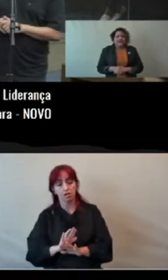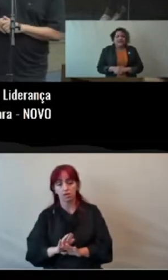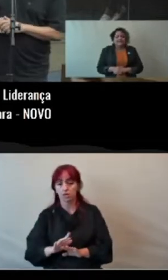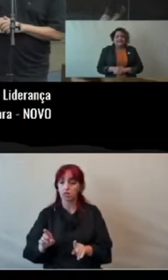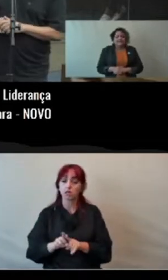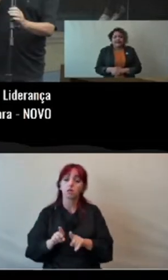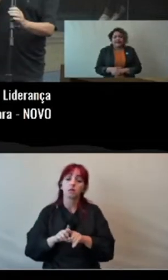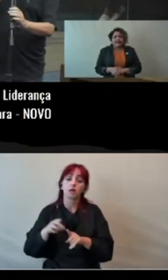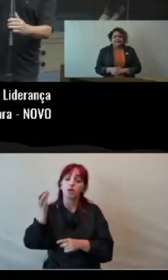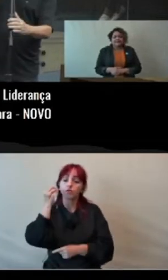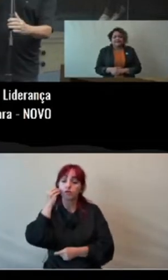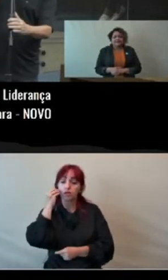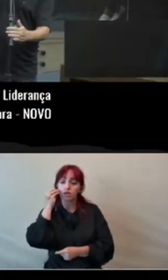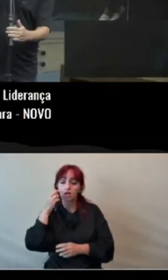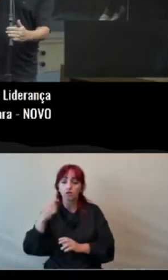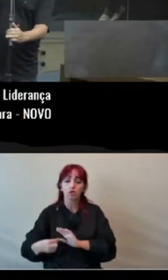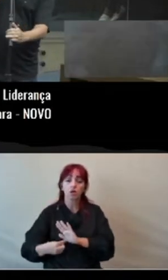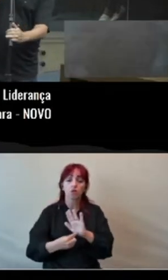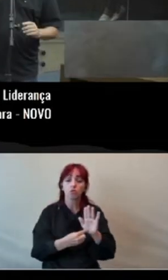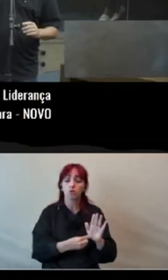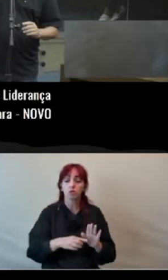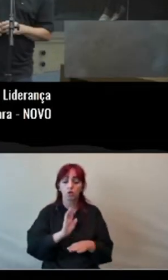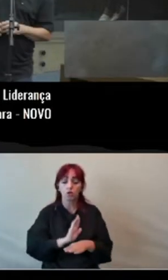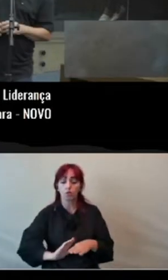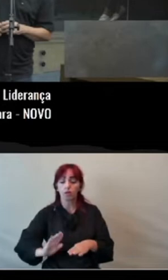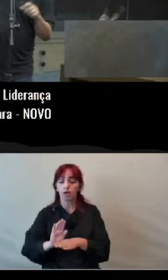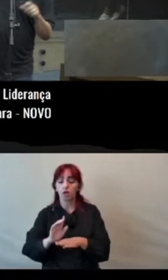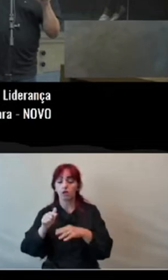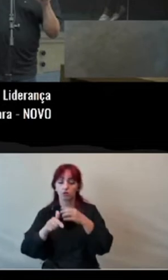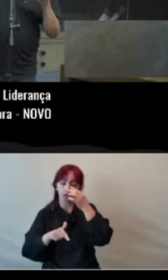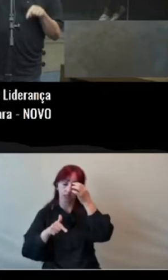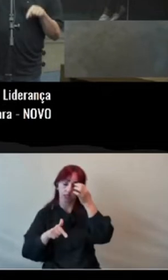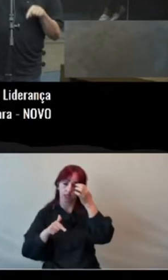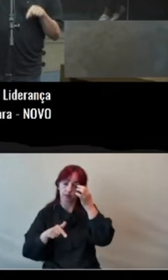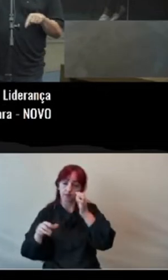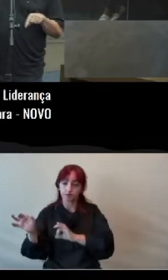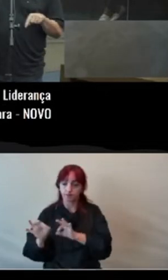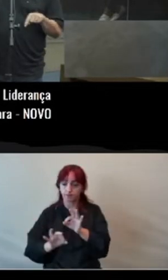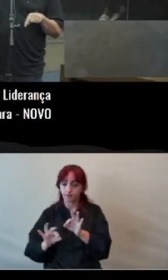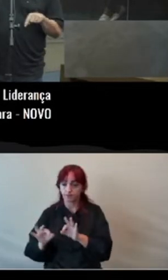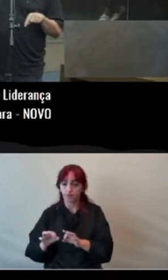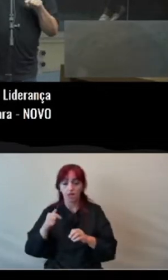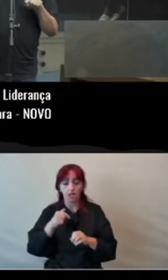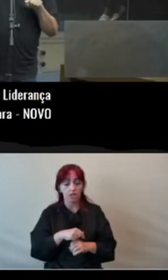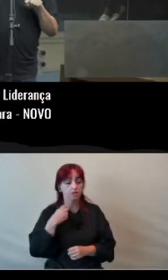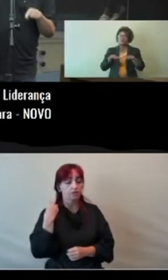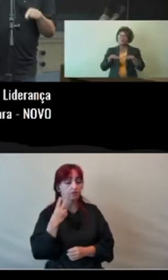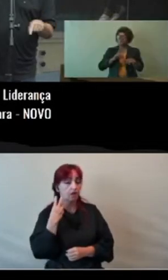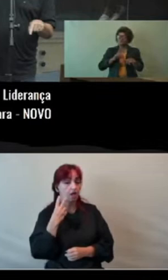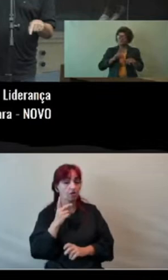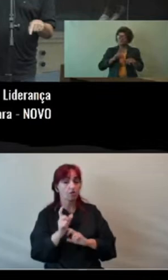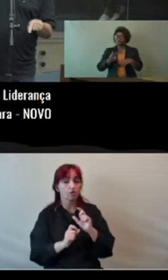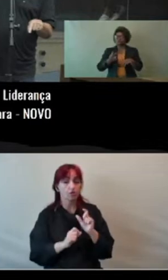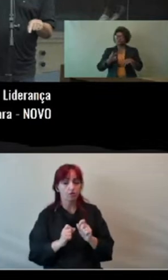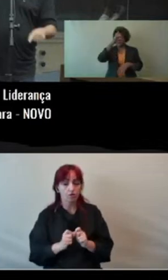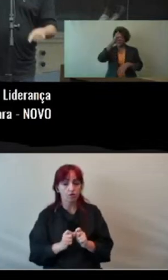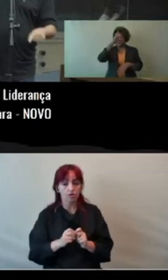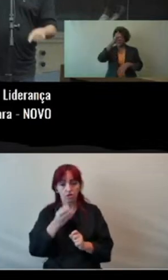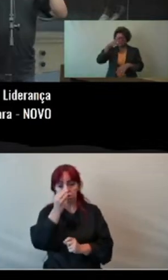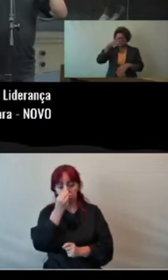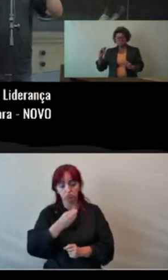Buritis. E esse vereador, senhor presidente, nessa audiência pública custeada com o dinheiro desta casa, foi solenemente ignorado.